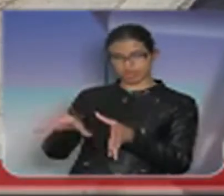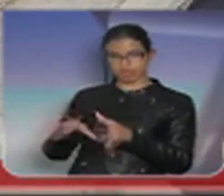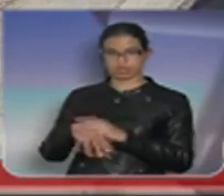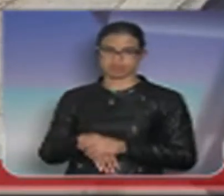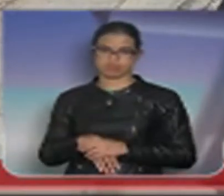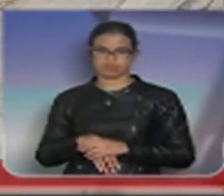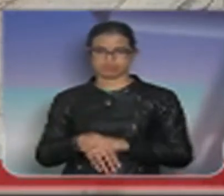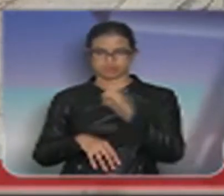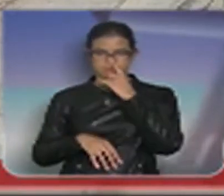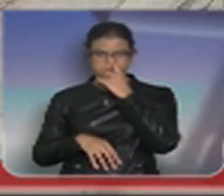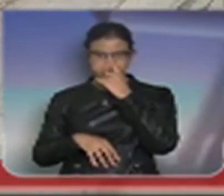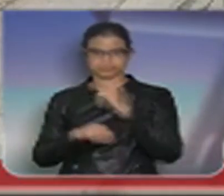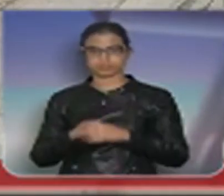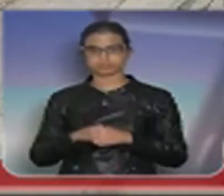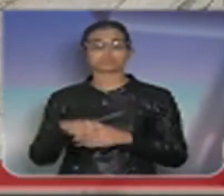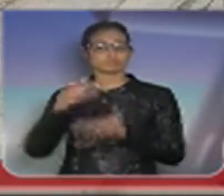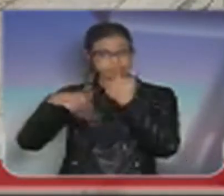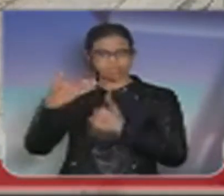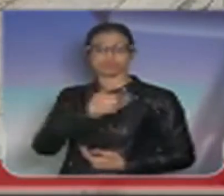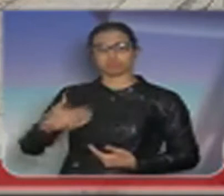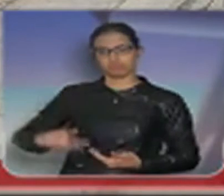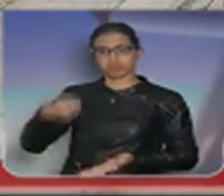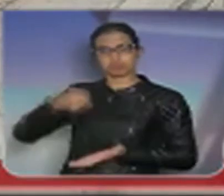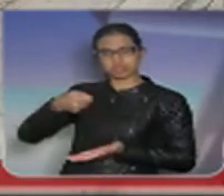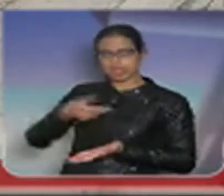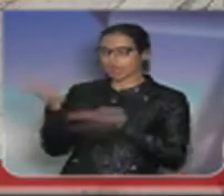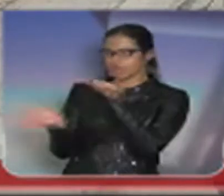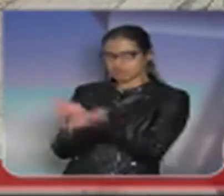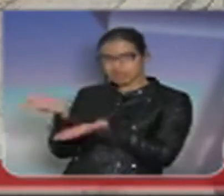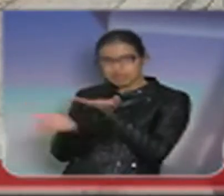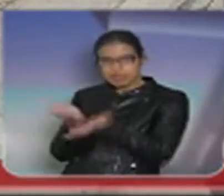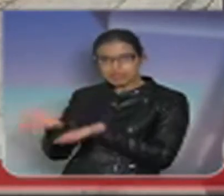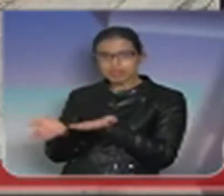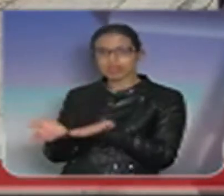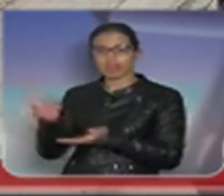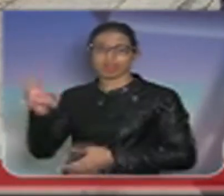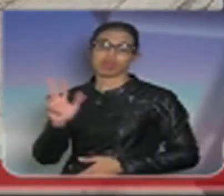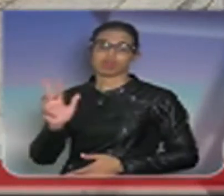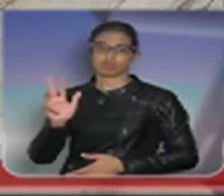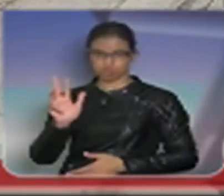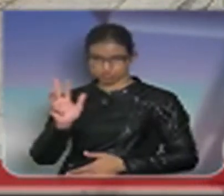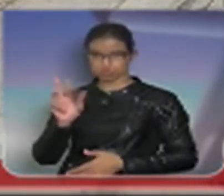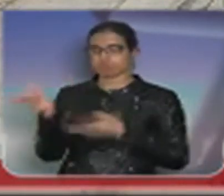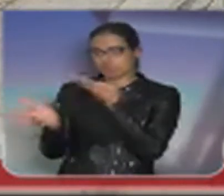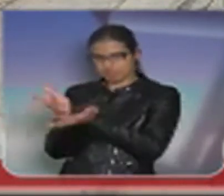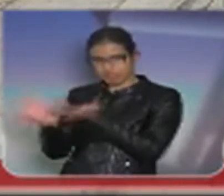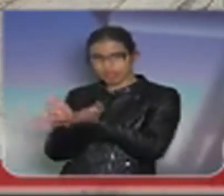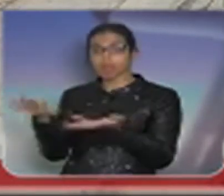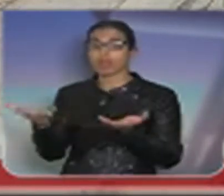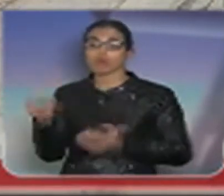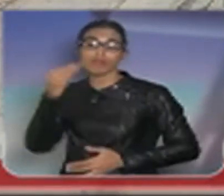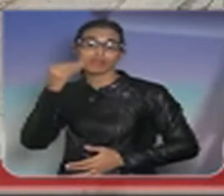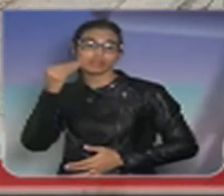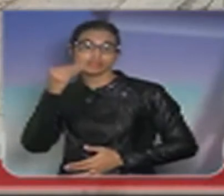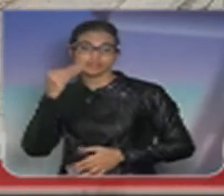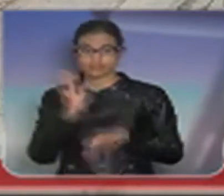lambendo as botas dos militares no governo militar, ficavam lambendo as botas do Lula no governo Lula e agora ficam aí tentando quebrar